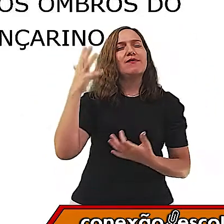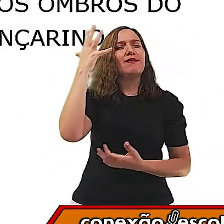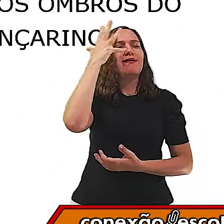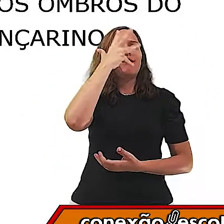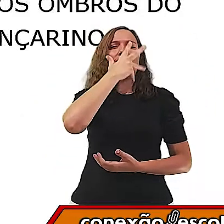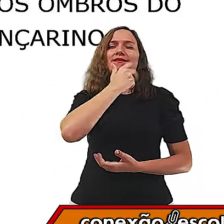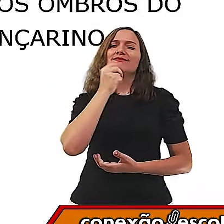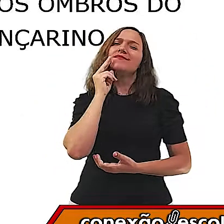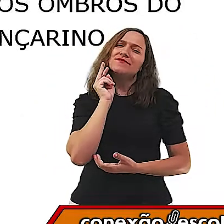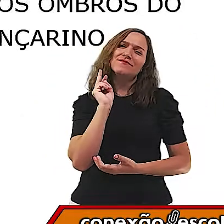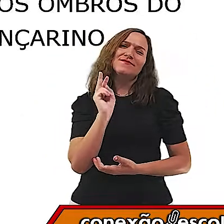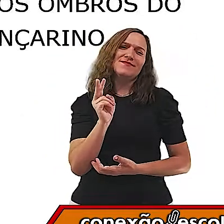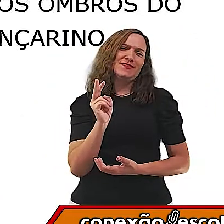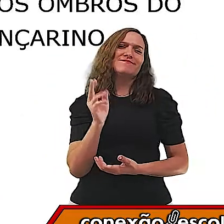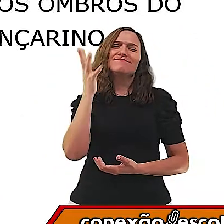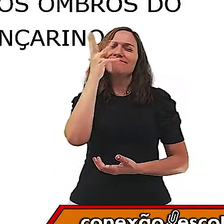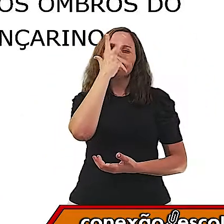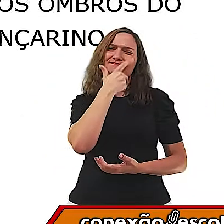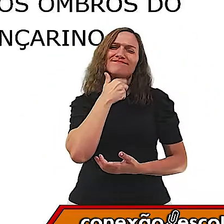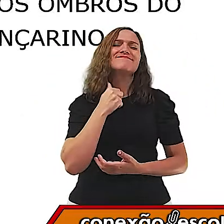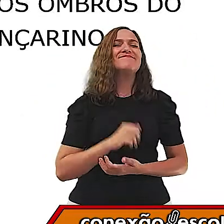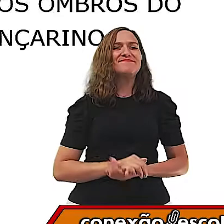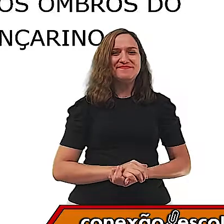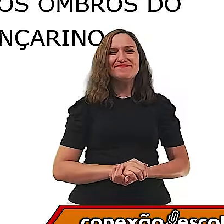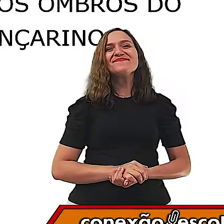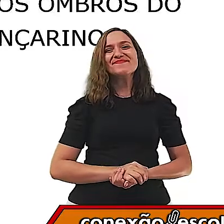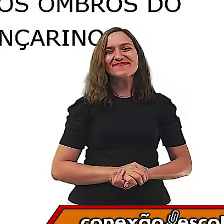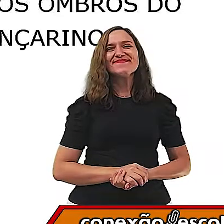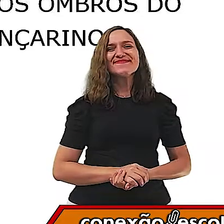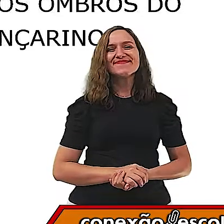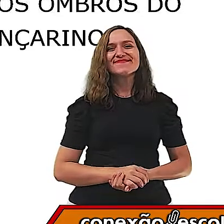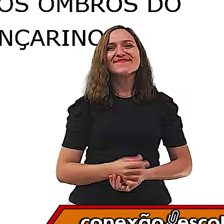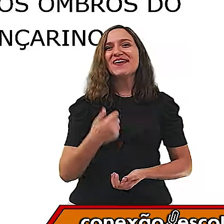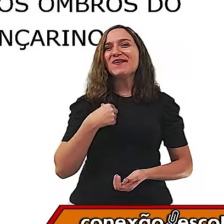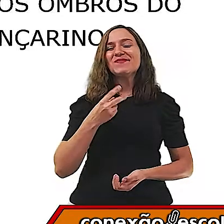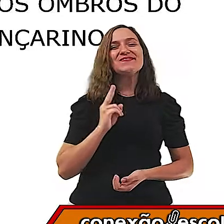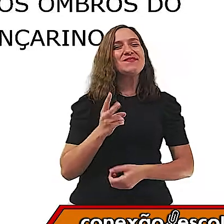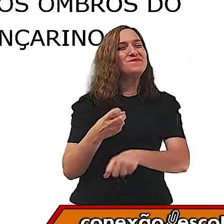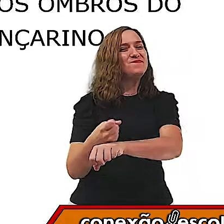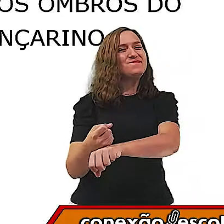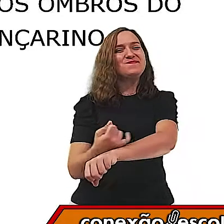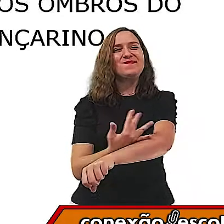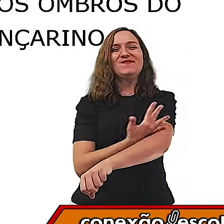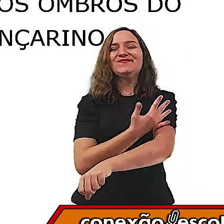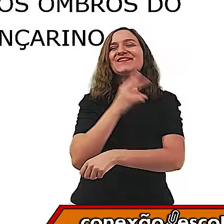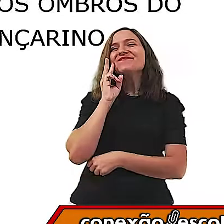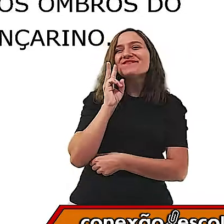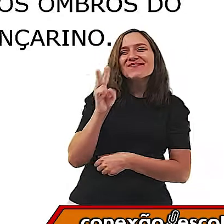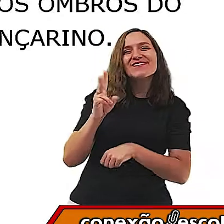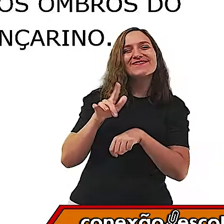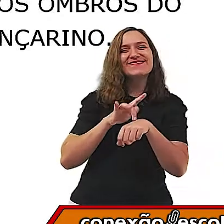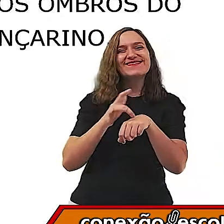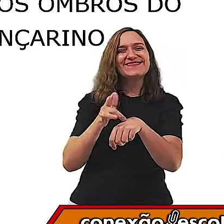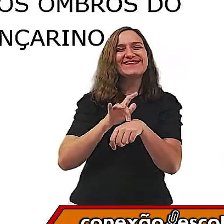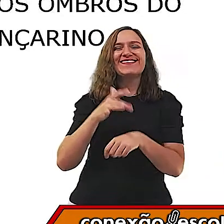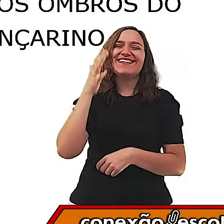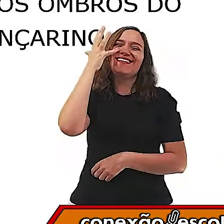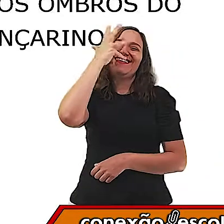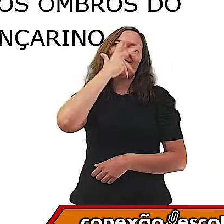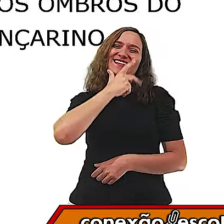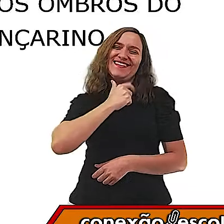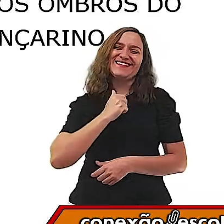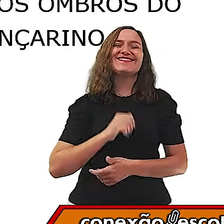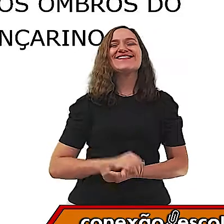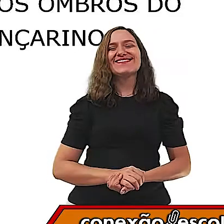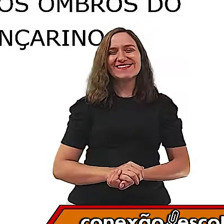Esse figurino. Ai, é muito lindo. Eu fico muito emocionada quando eu fico olhando essas imagens